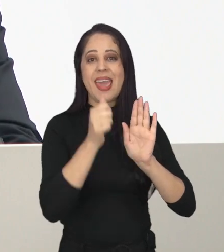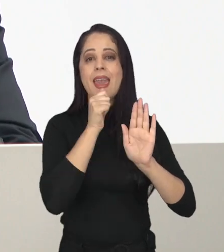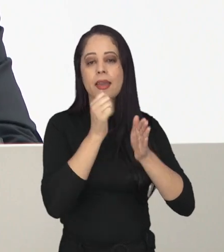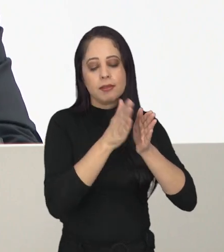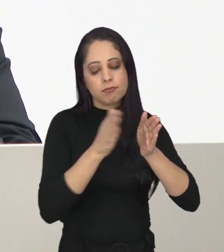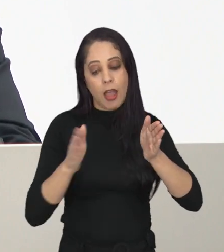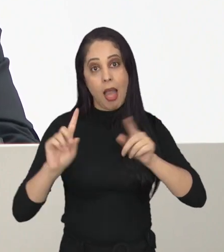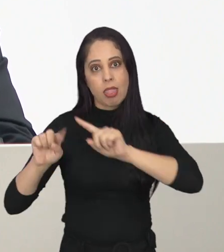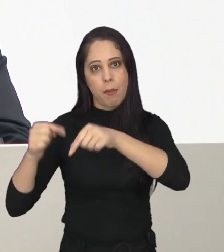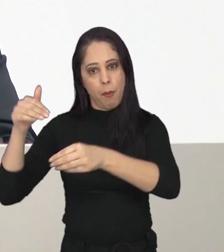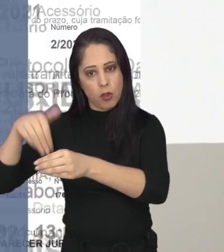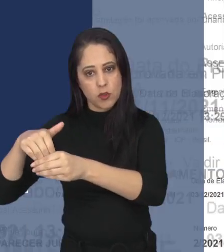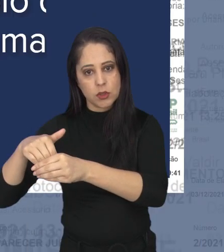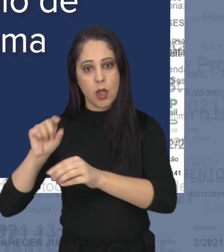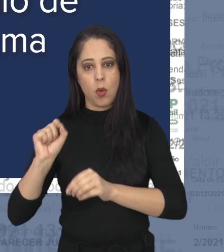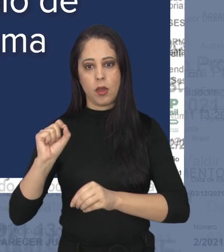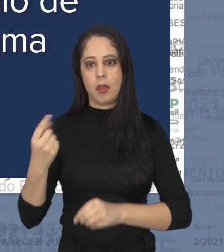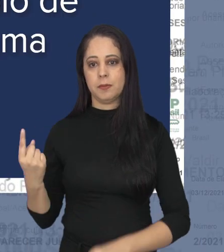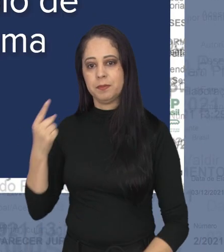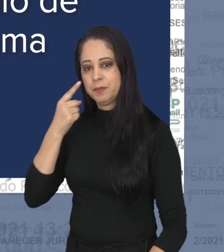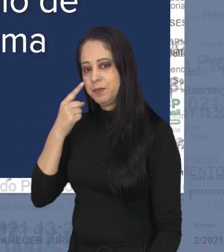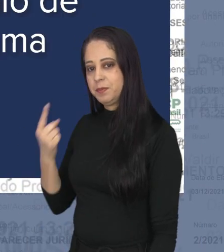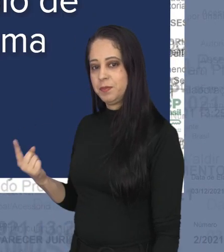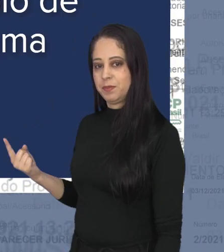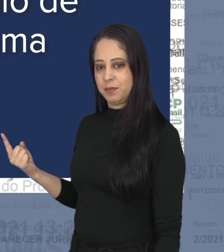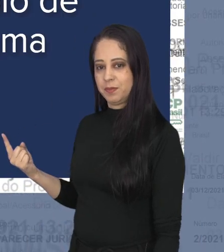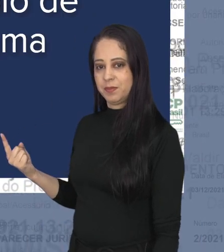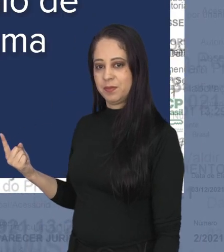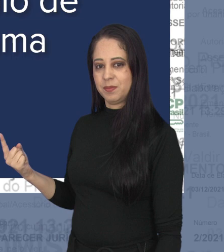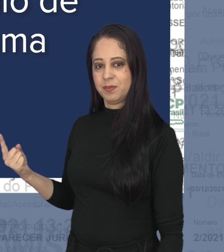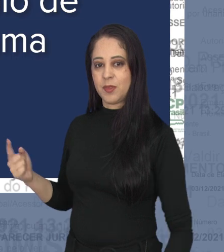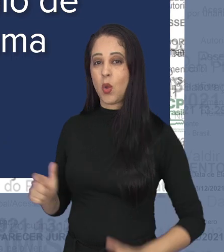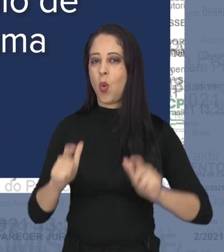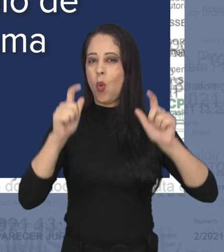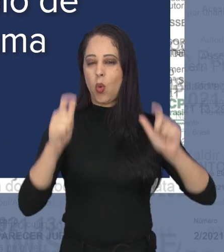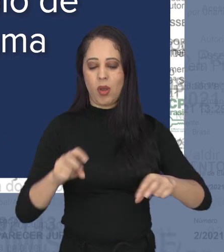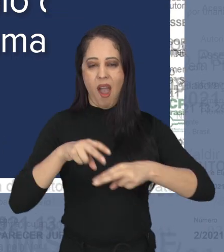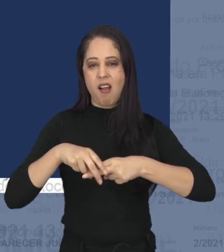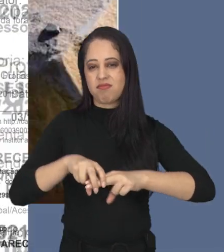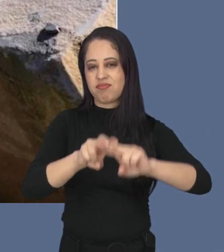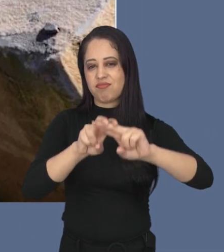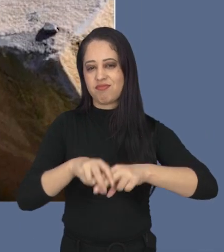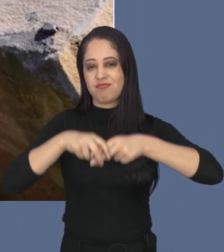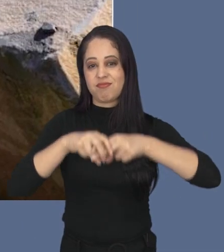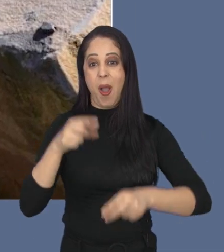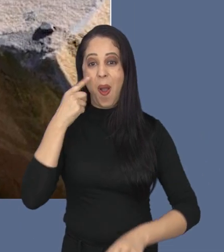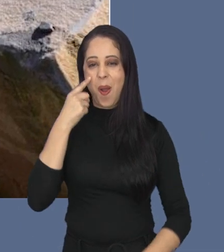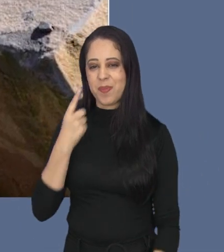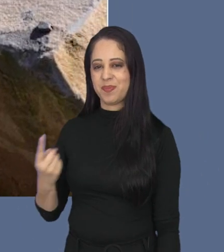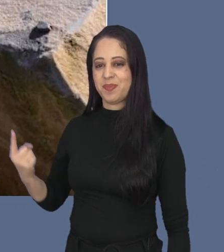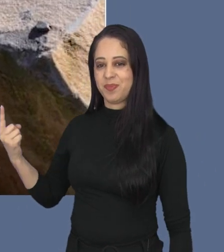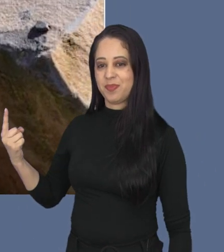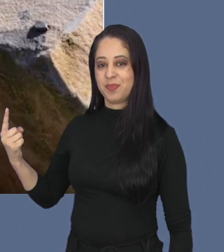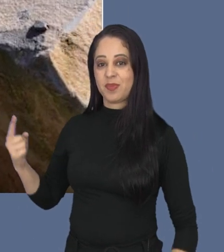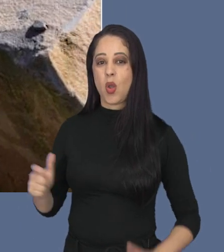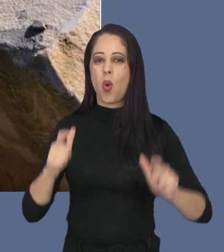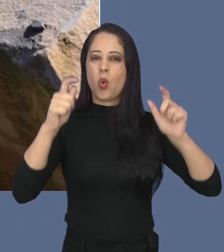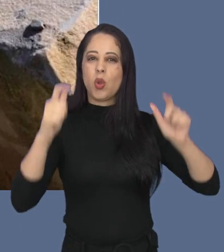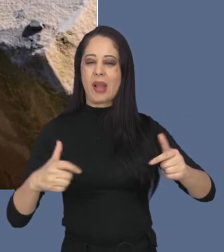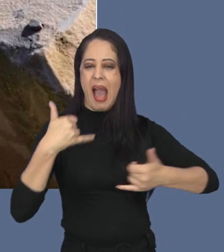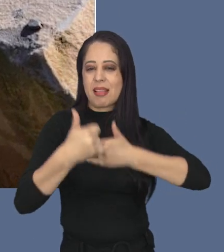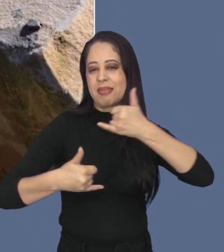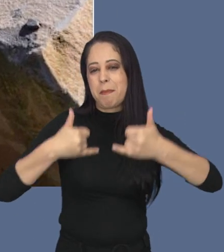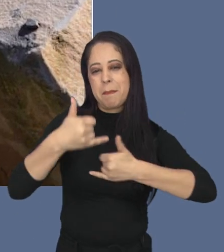em tramitação na Câmara que quer criar na cidade o programa Playground Radical. A ideia é oferecer